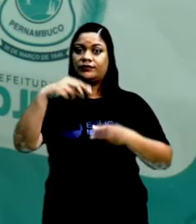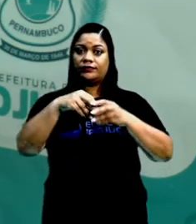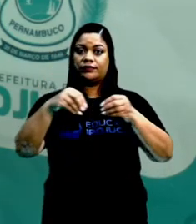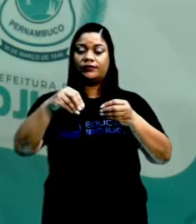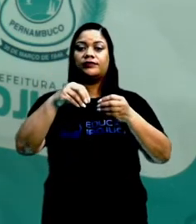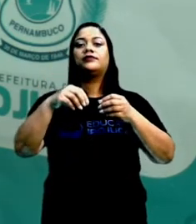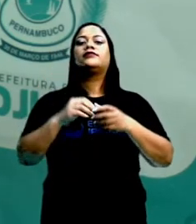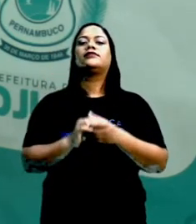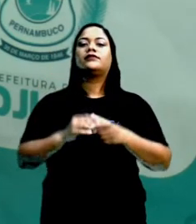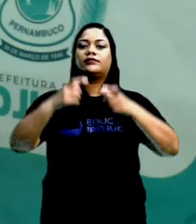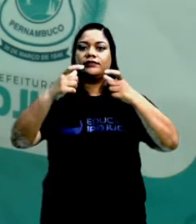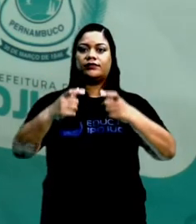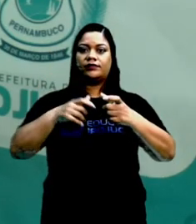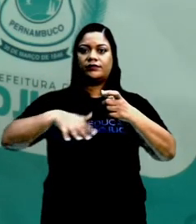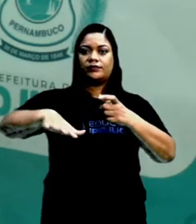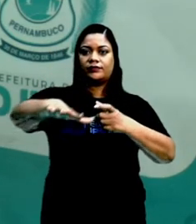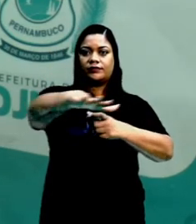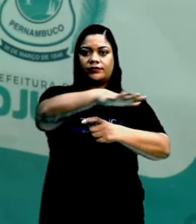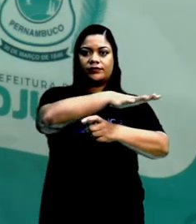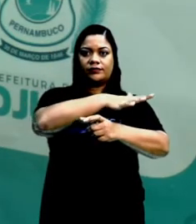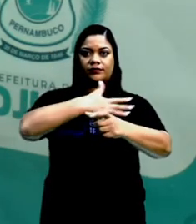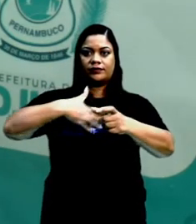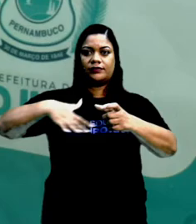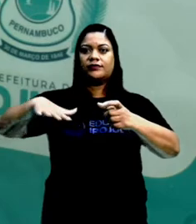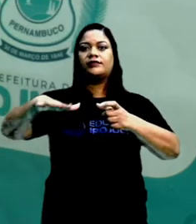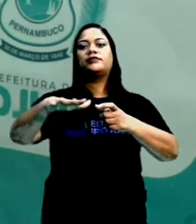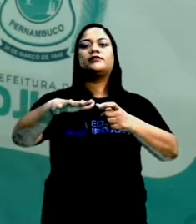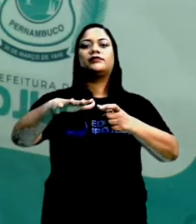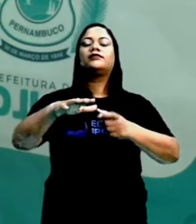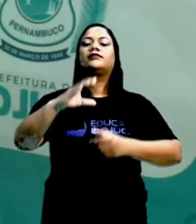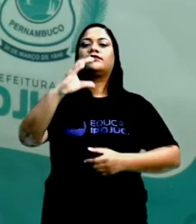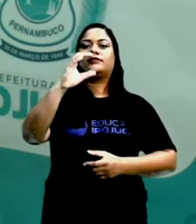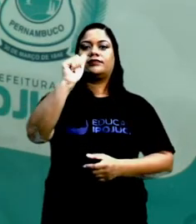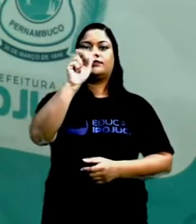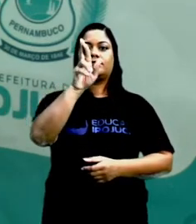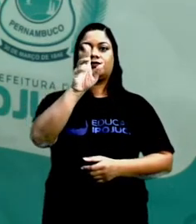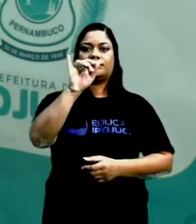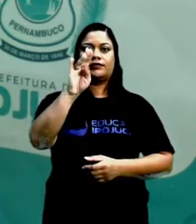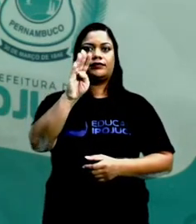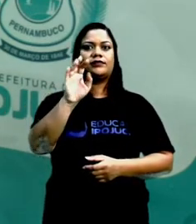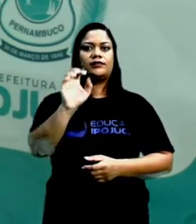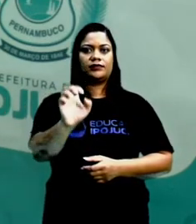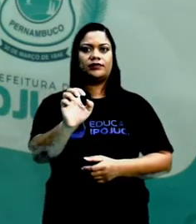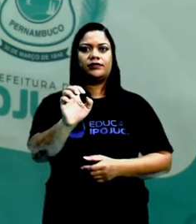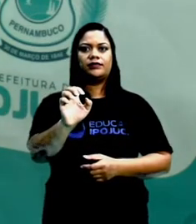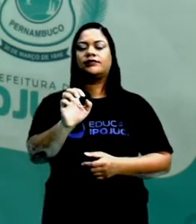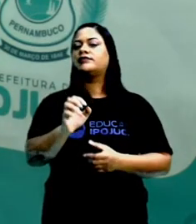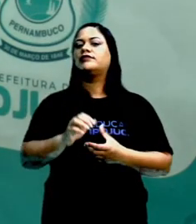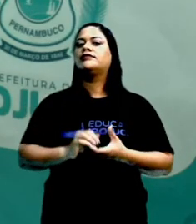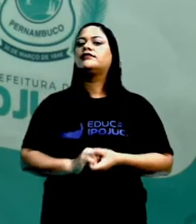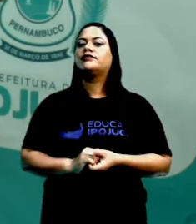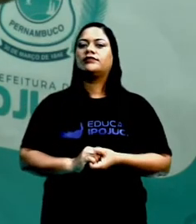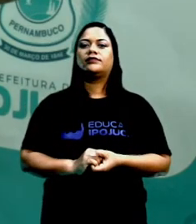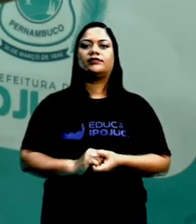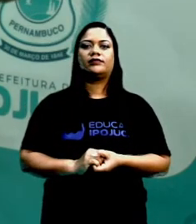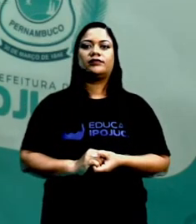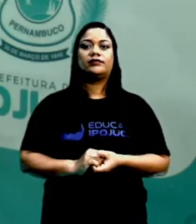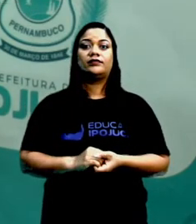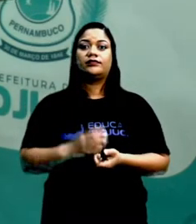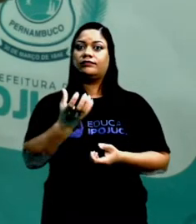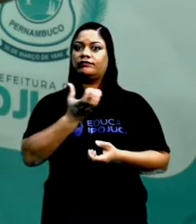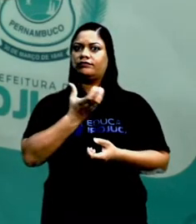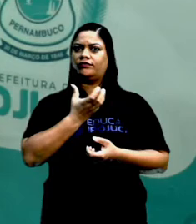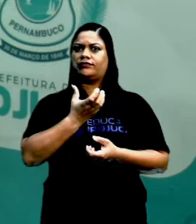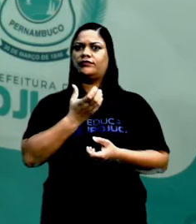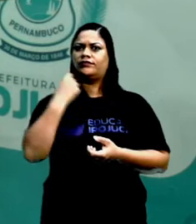ilhas do Caribe, tá certo? Aquelas lá que vocês veem nos filmes Piratas do Caribe. Então, aquelas ilhas vão ser ocupadas pelos espanhóis